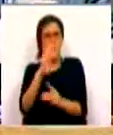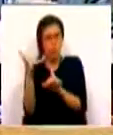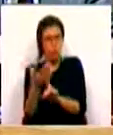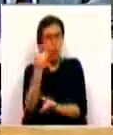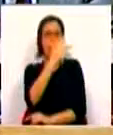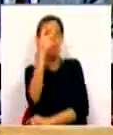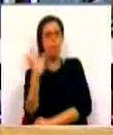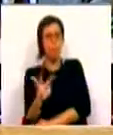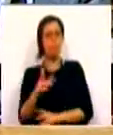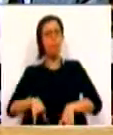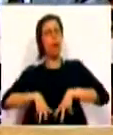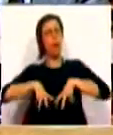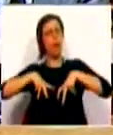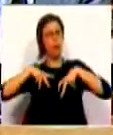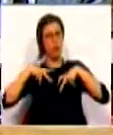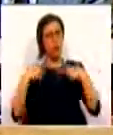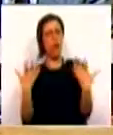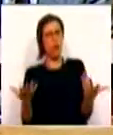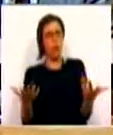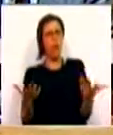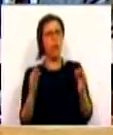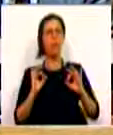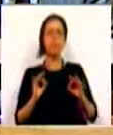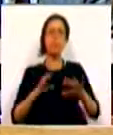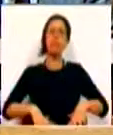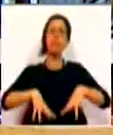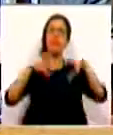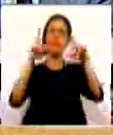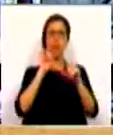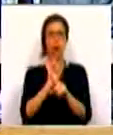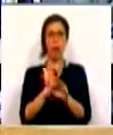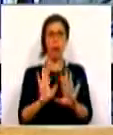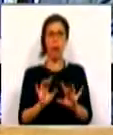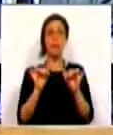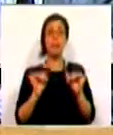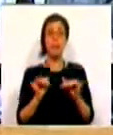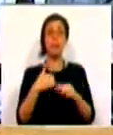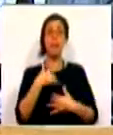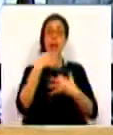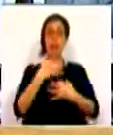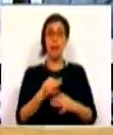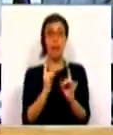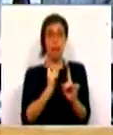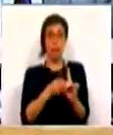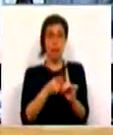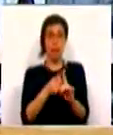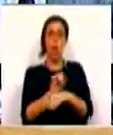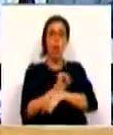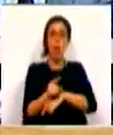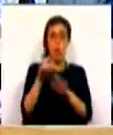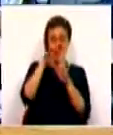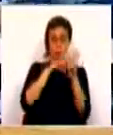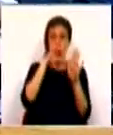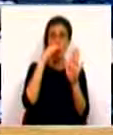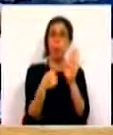a sua plena riqueza e o seu pleno progresso. Foi nesta convicção que, desde logo no seu programa